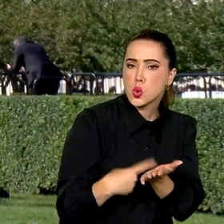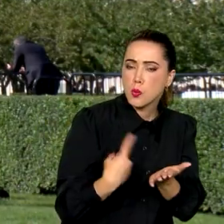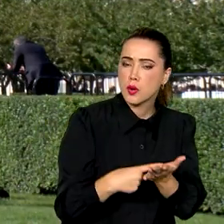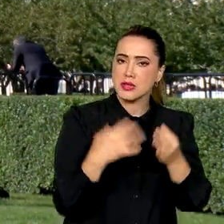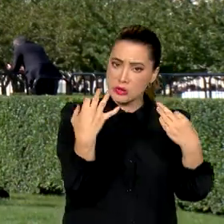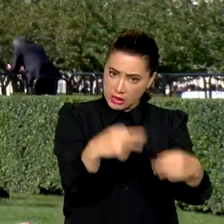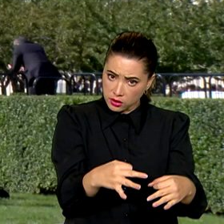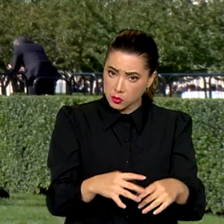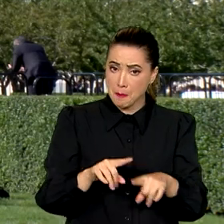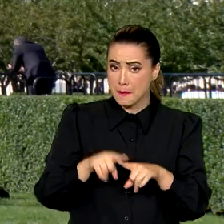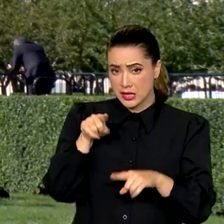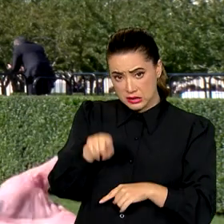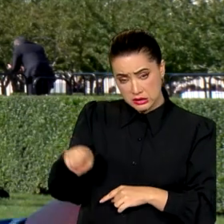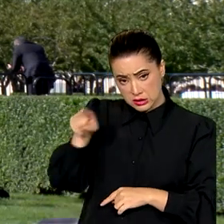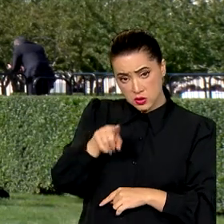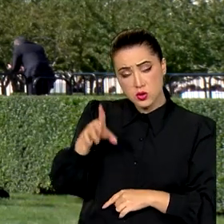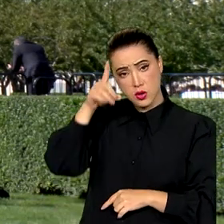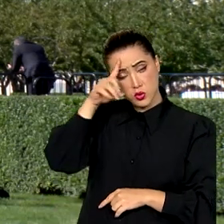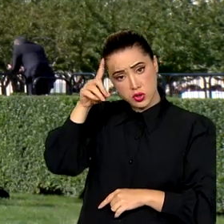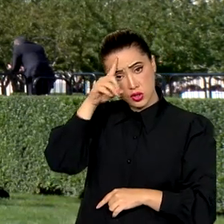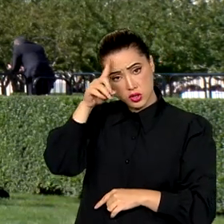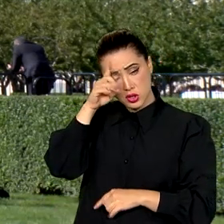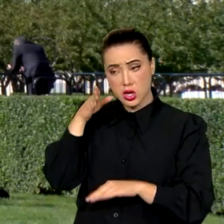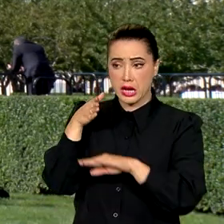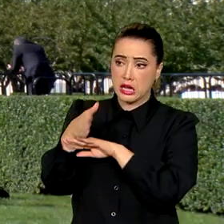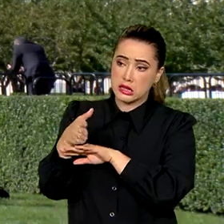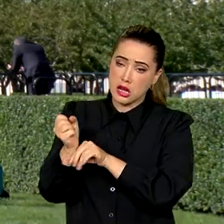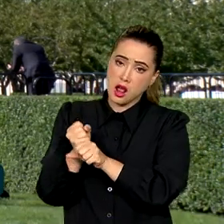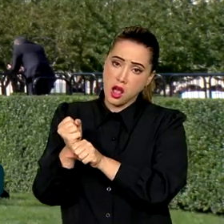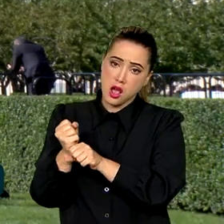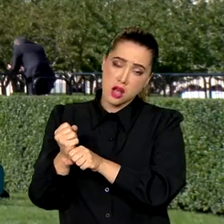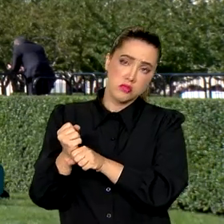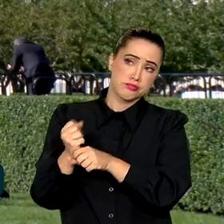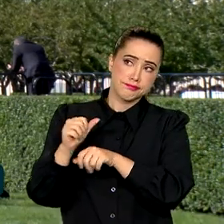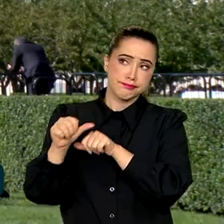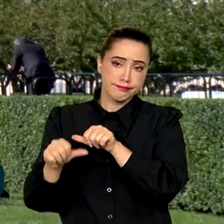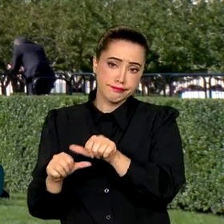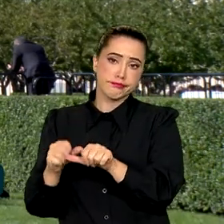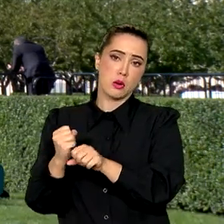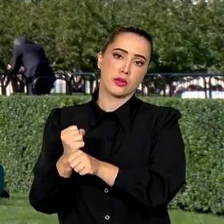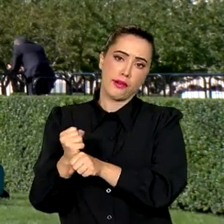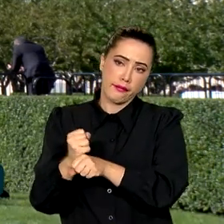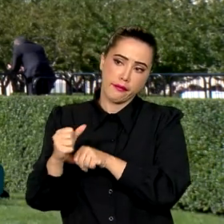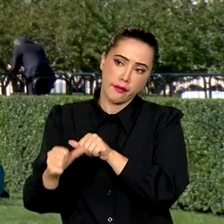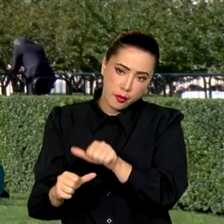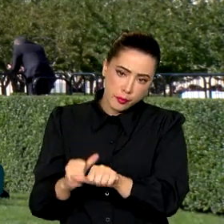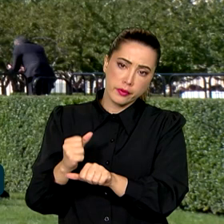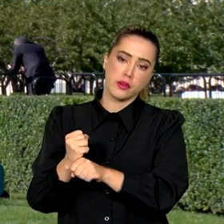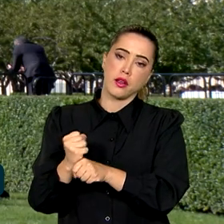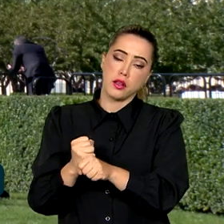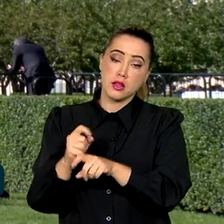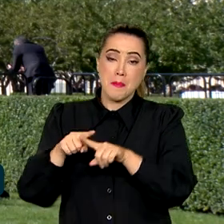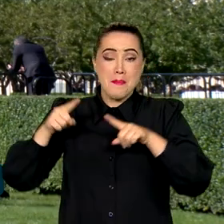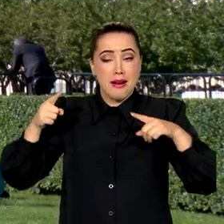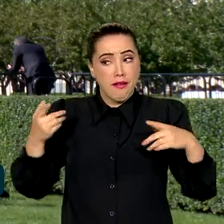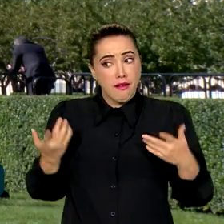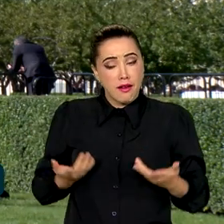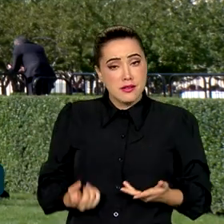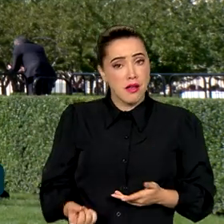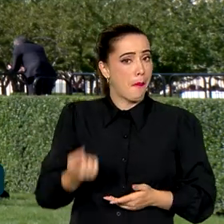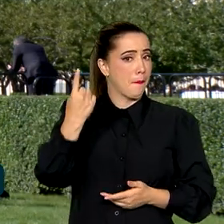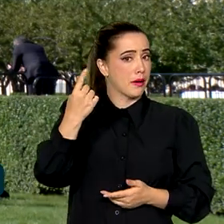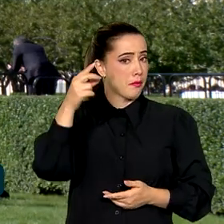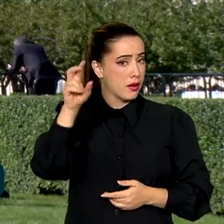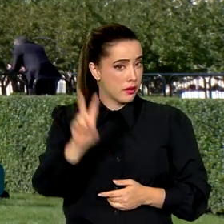concretos. Mas isso é o dia a dia, o entra-ano, sai-ano dessas sessões aqui da ONU. Mas é irônico que a presença, pela